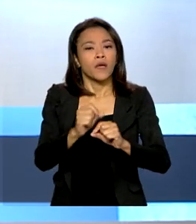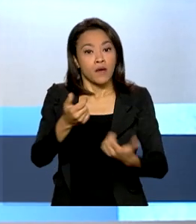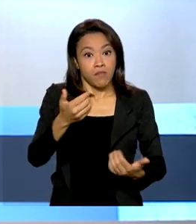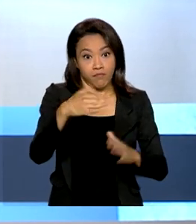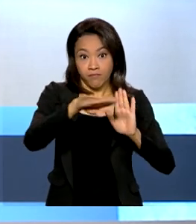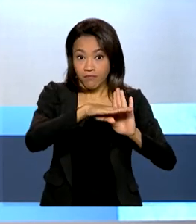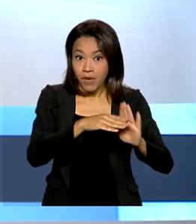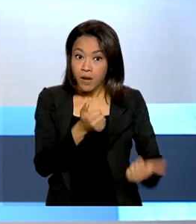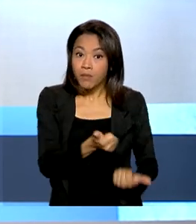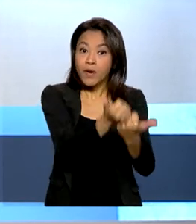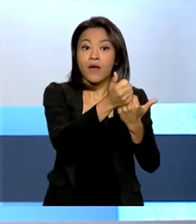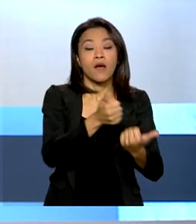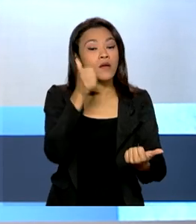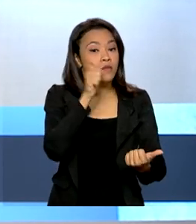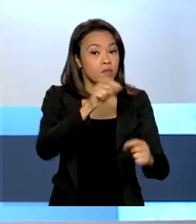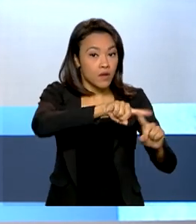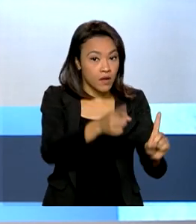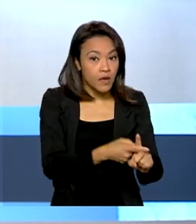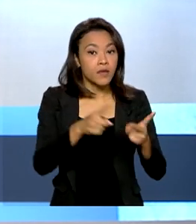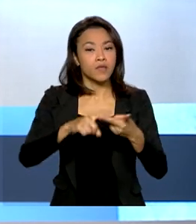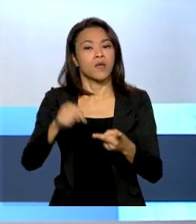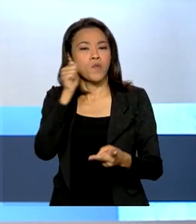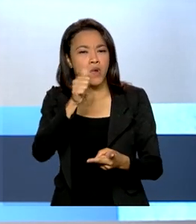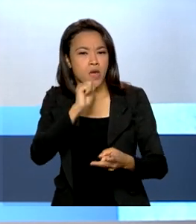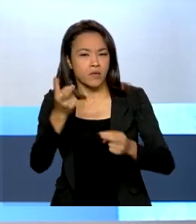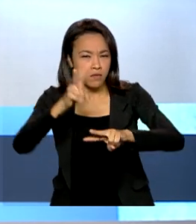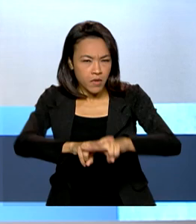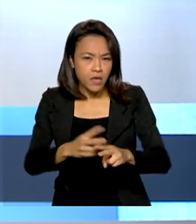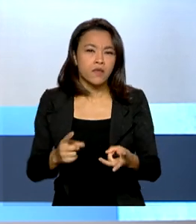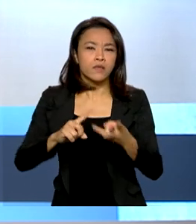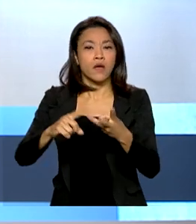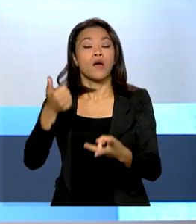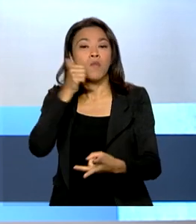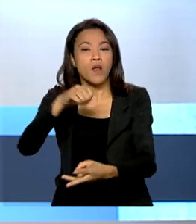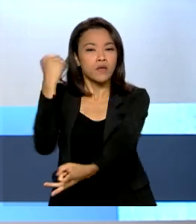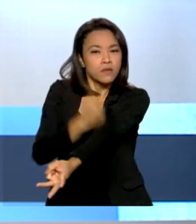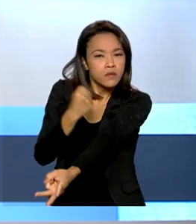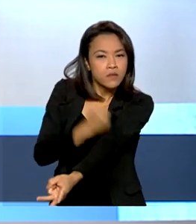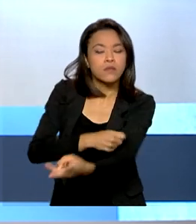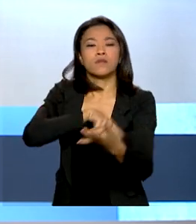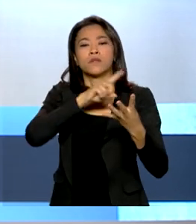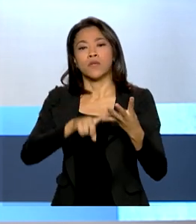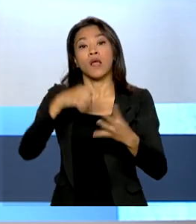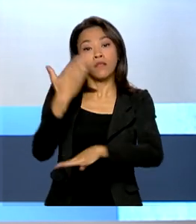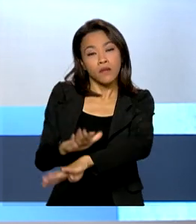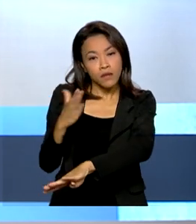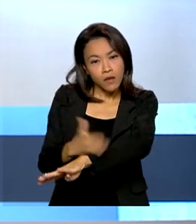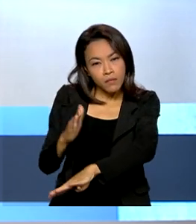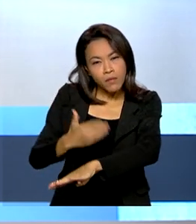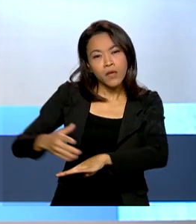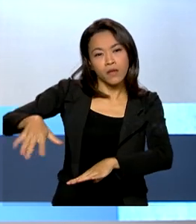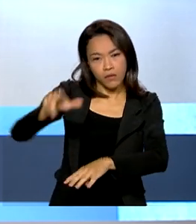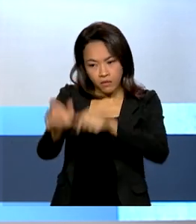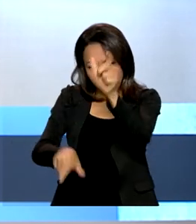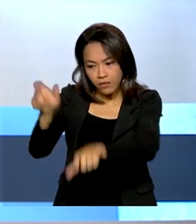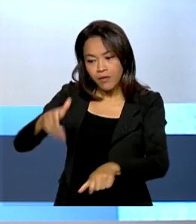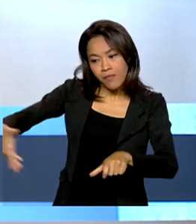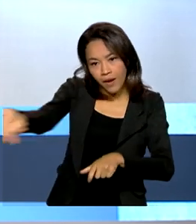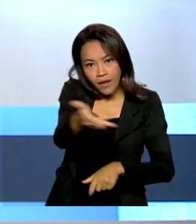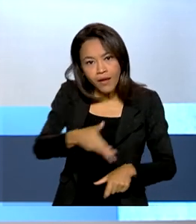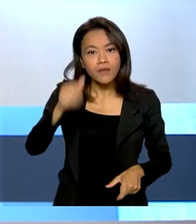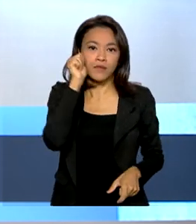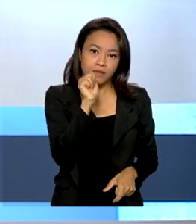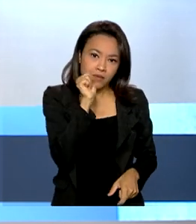mulheres encarceradas e com dependência química, além da promoção de cursos de capacitação profissional voltados para o público